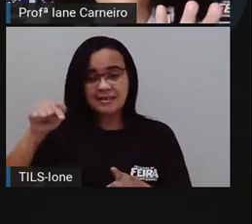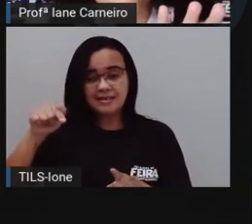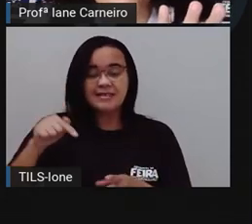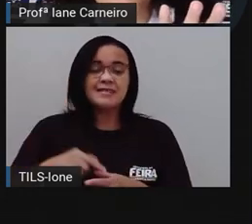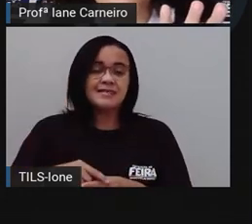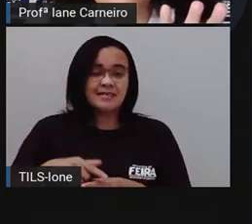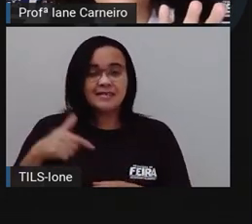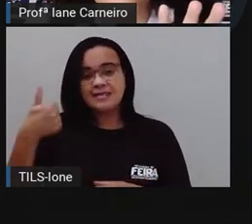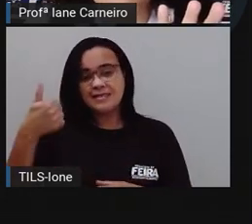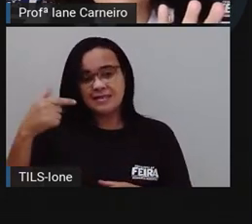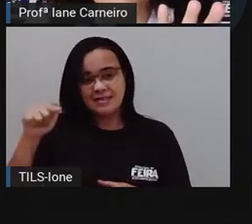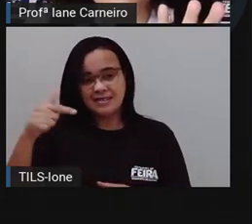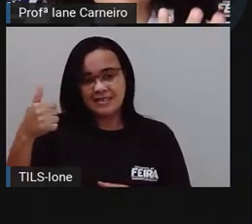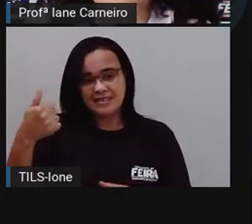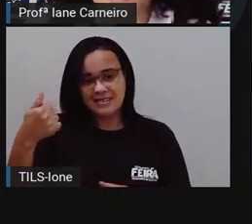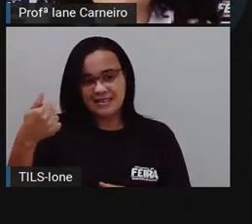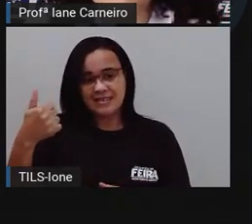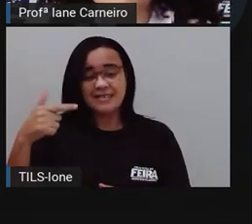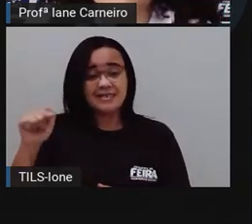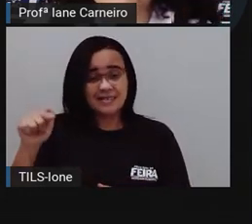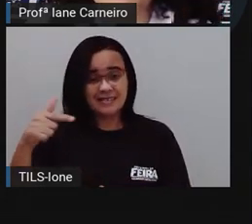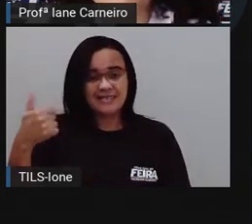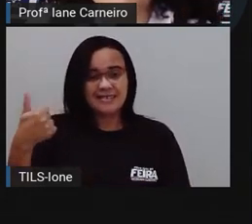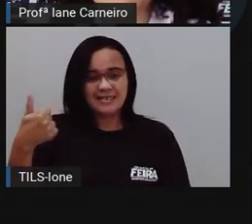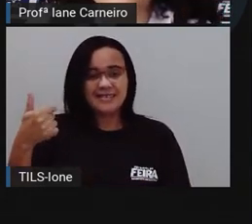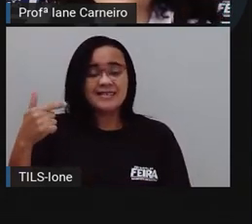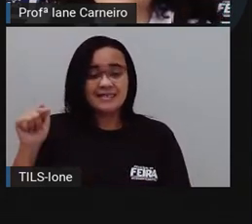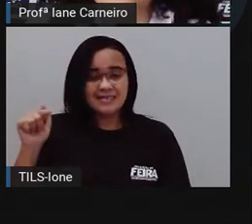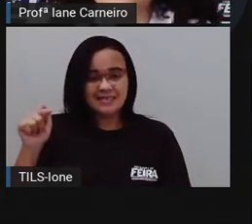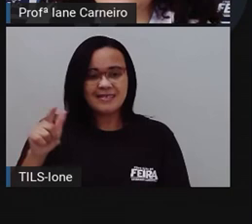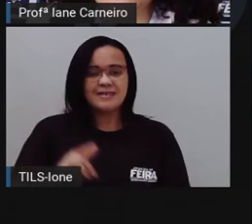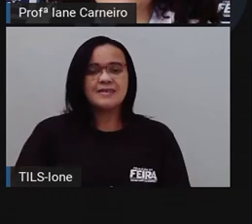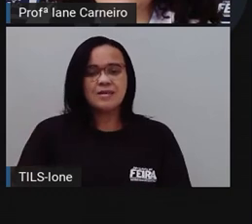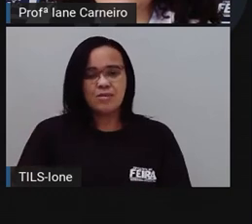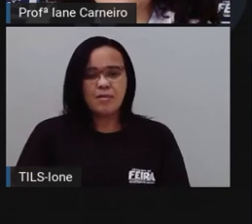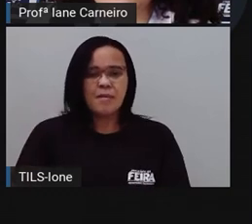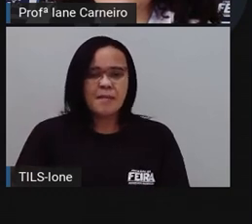Dezessete, né? Conta aí. Tem dez mais sete, ó.